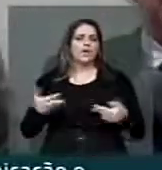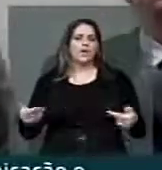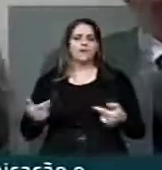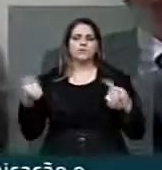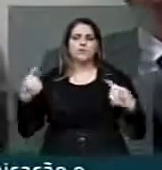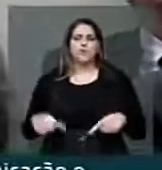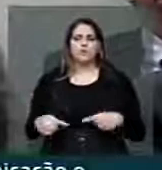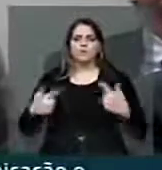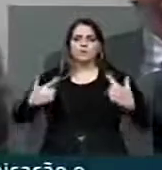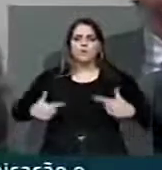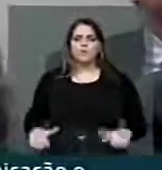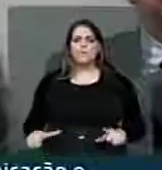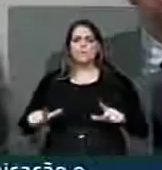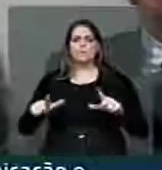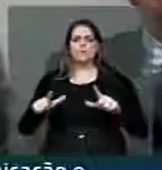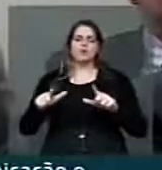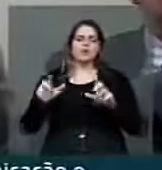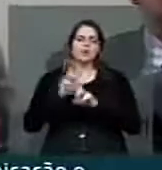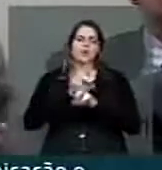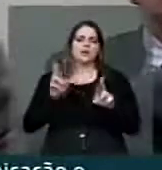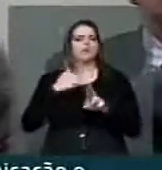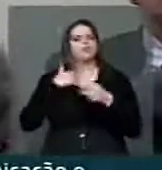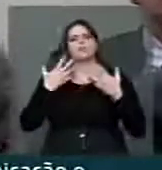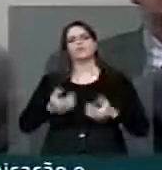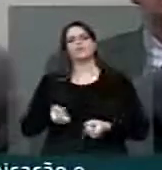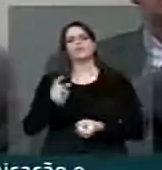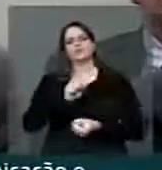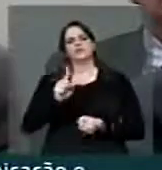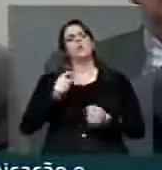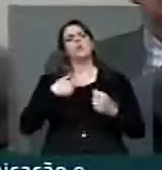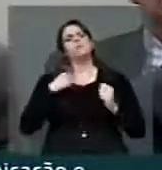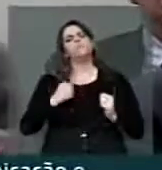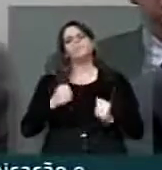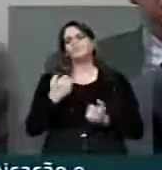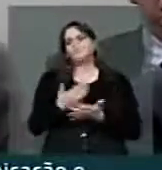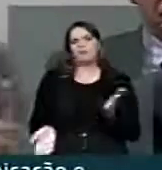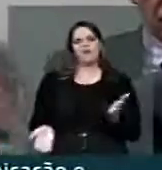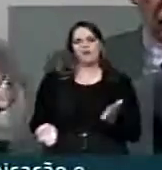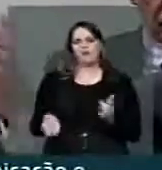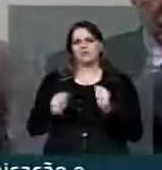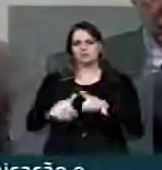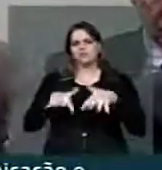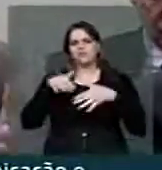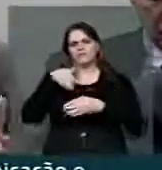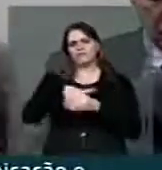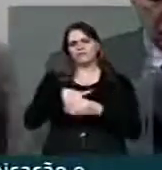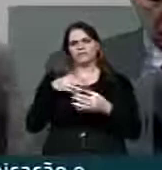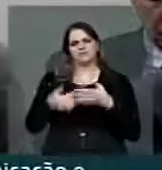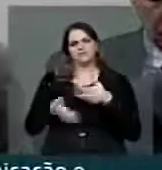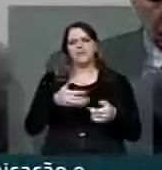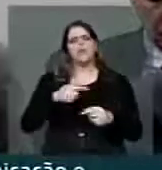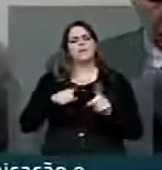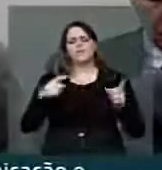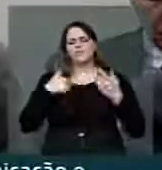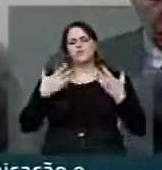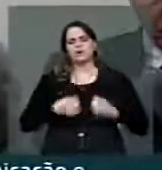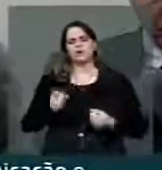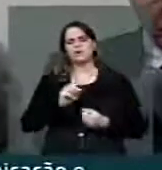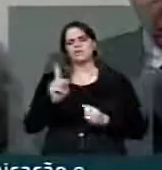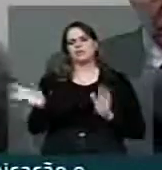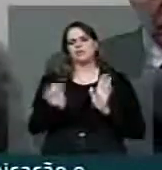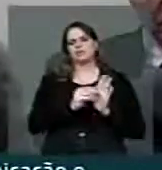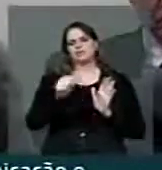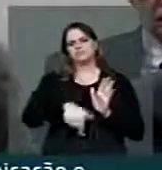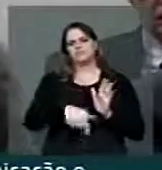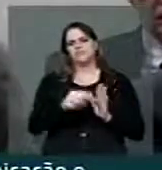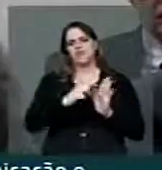não vou acatar de emenda, posso ser derrotado, né? No plenário, enfim. Mas eu não vou acatar de emenda porque isso